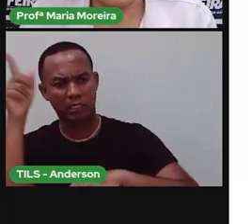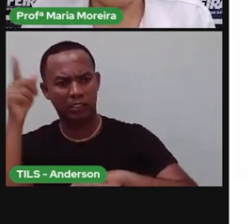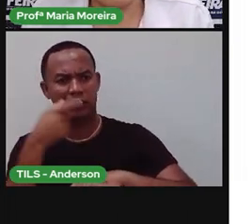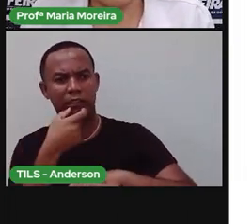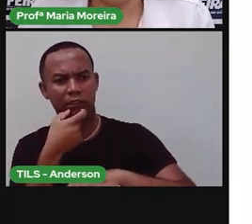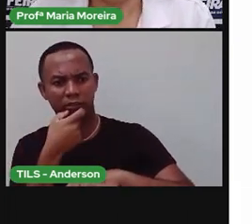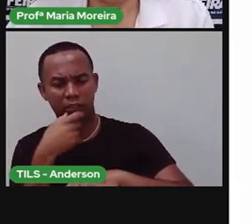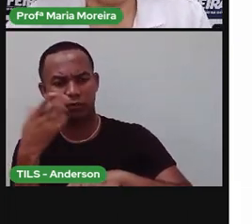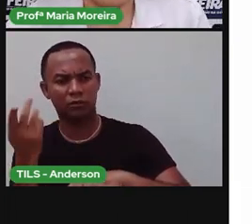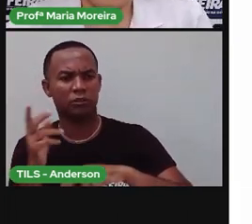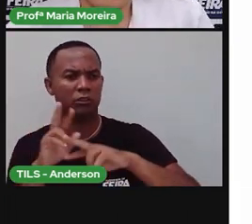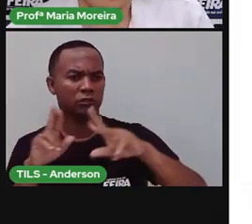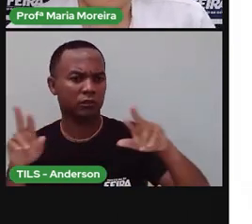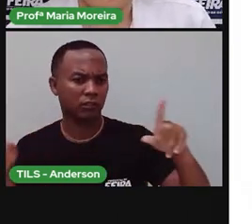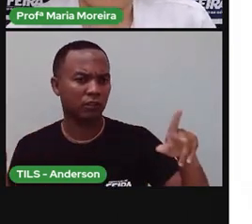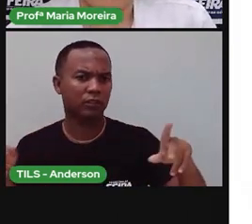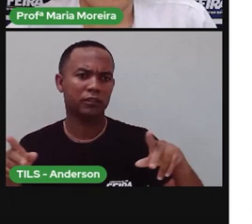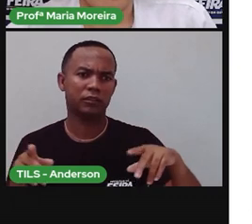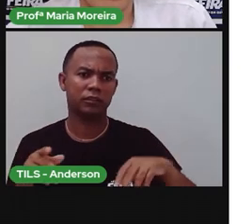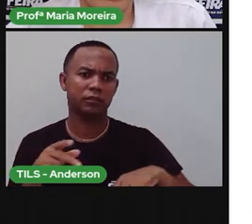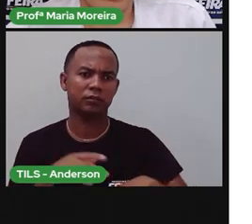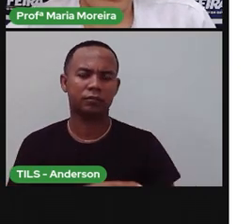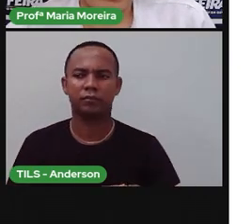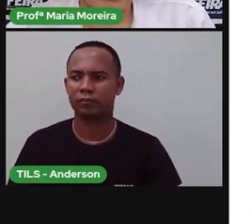faz parte da nossa identidade.